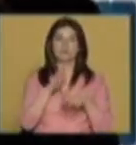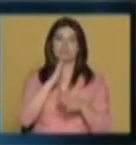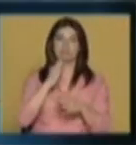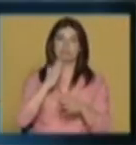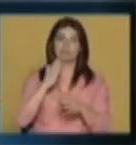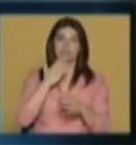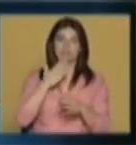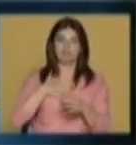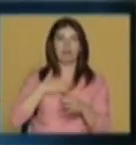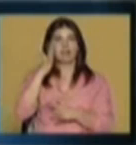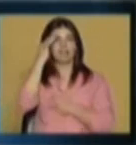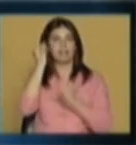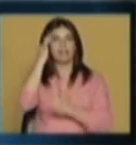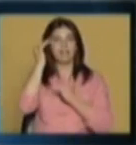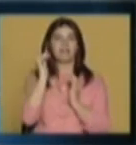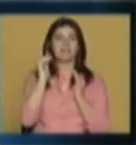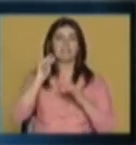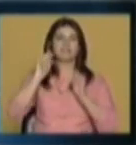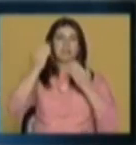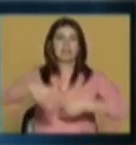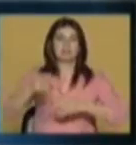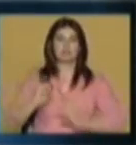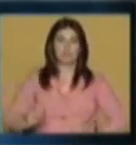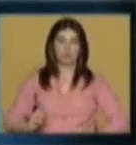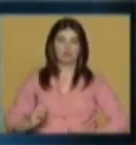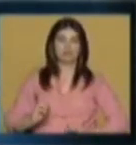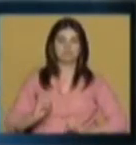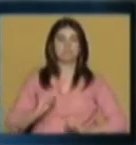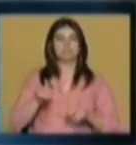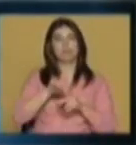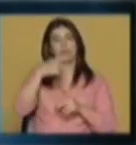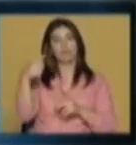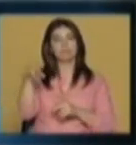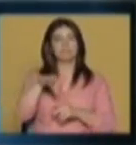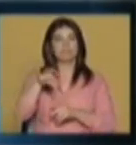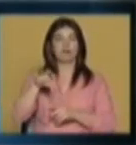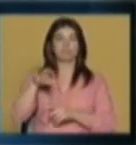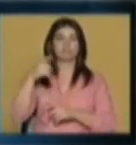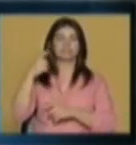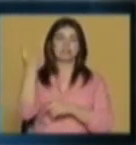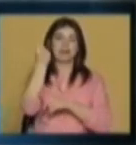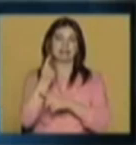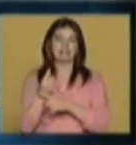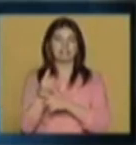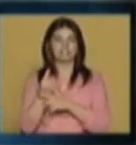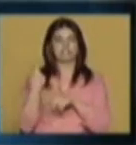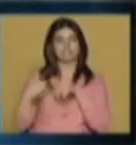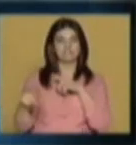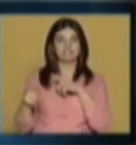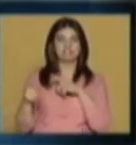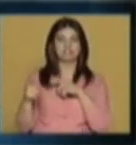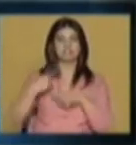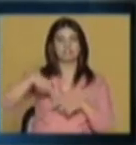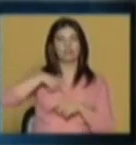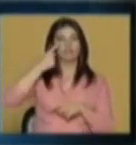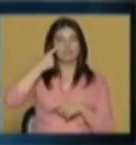criatividade sem limite, têm uma amplitude maior do que aquilo que as outras formas de expressão artística normalmente têm, daquilo que nós